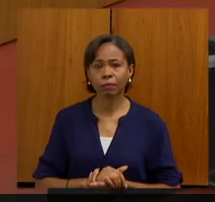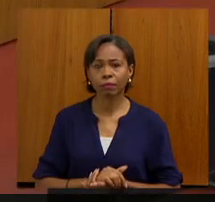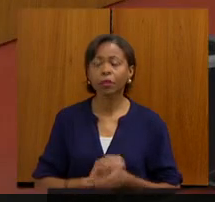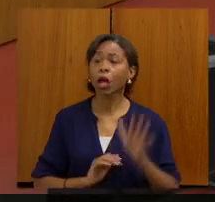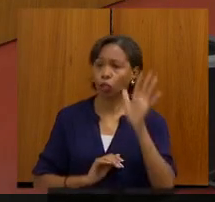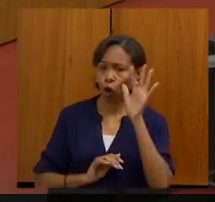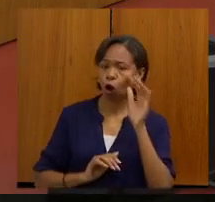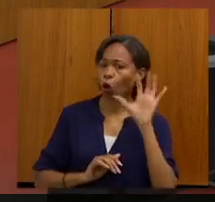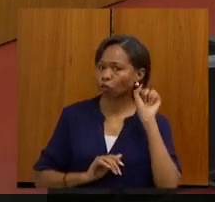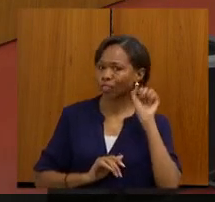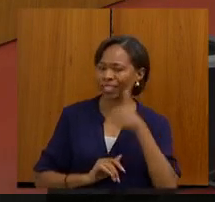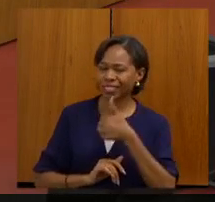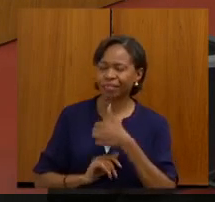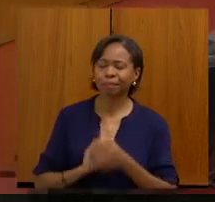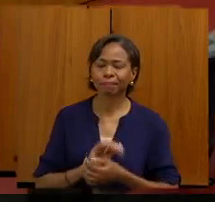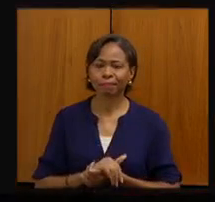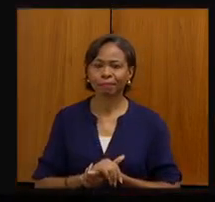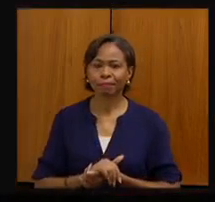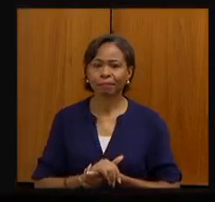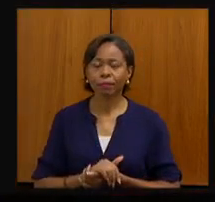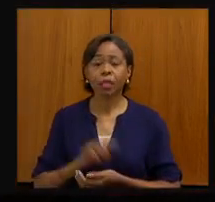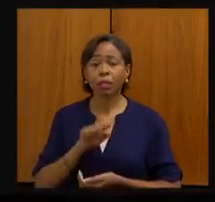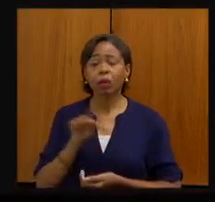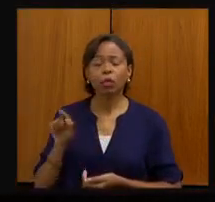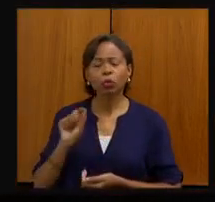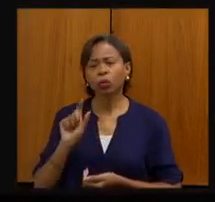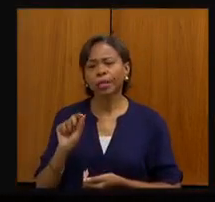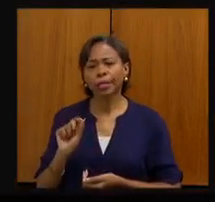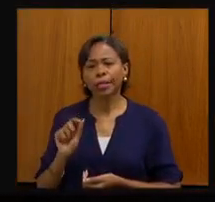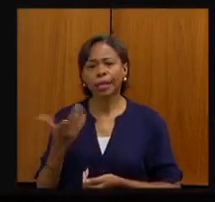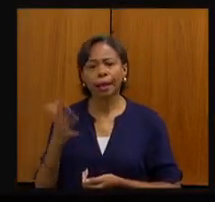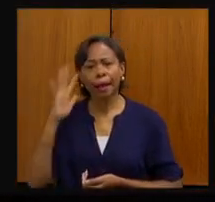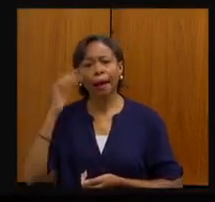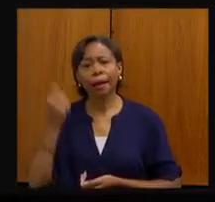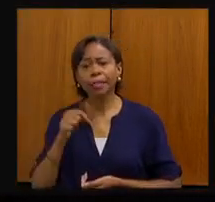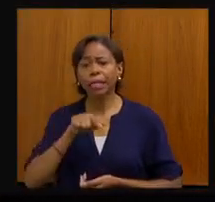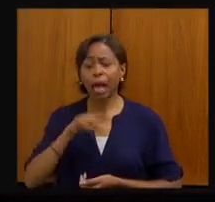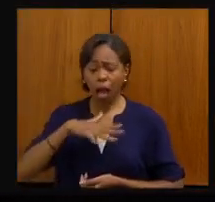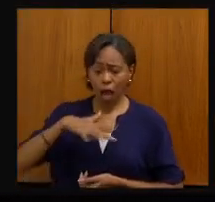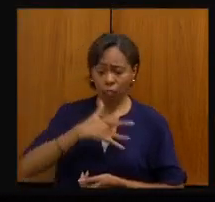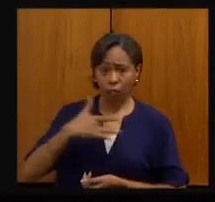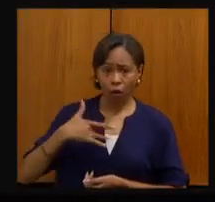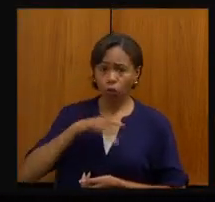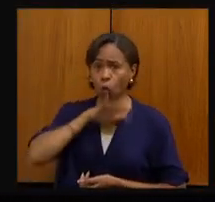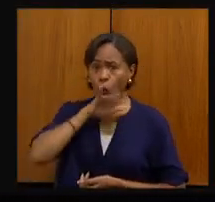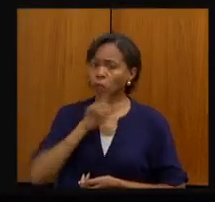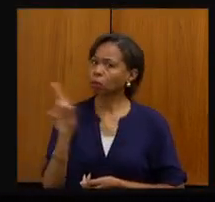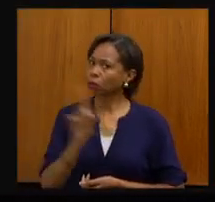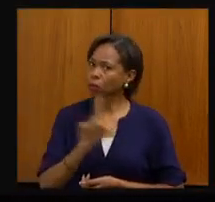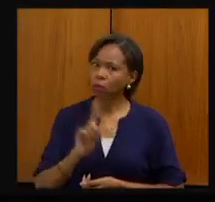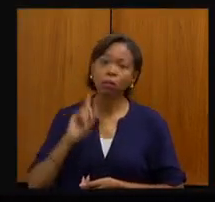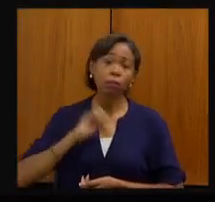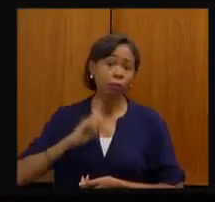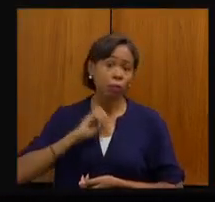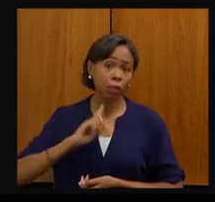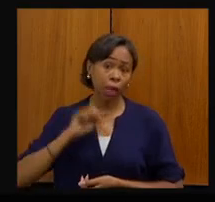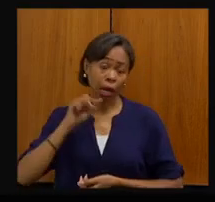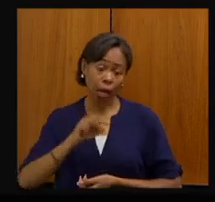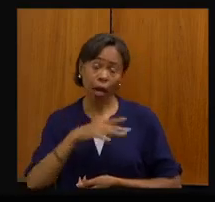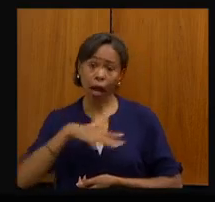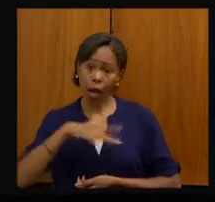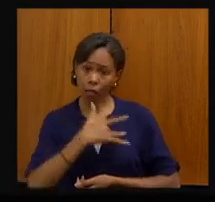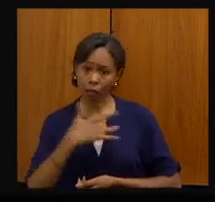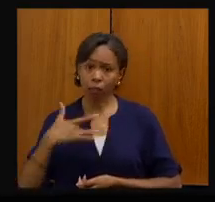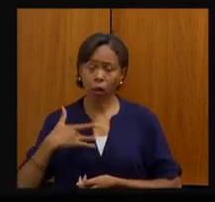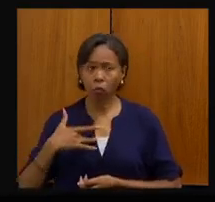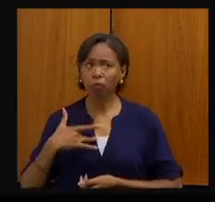Estamos ouvindo. Estão partindo do princípio de que a saúde está ruim. Não, a saúde de Minas Gerais, se não está de uma maneira